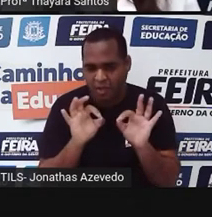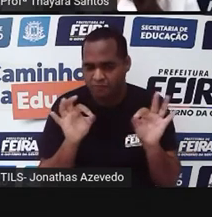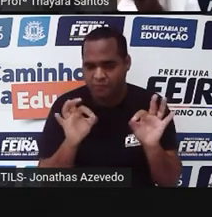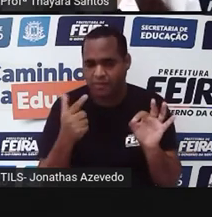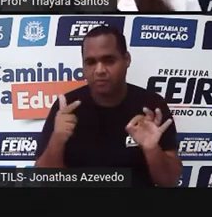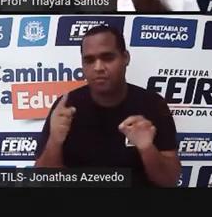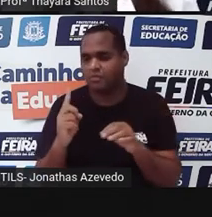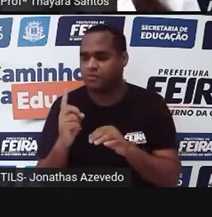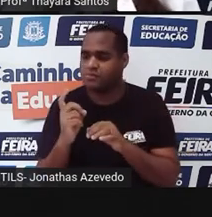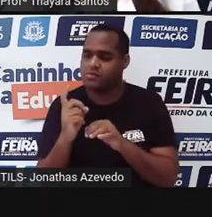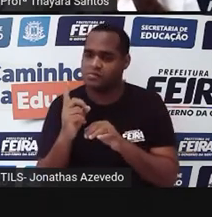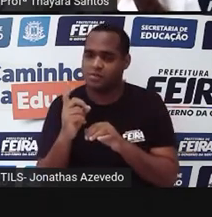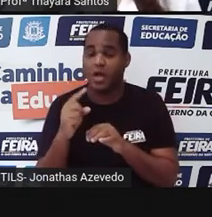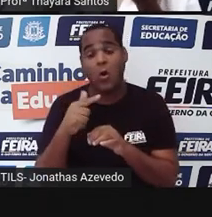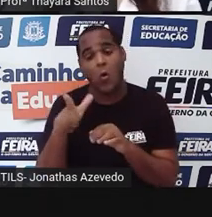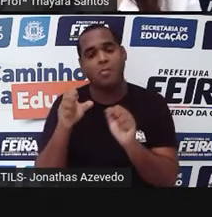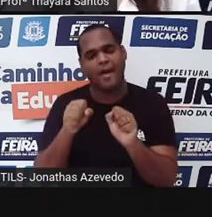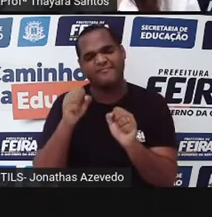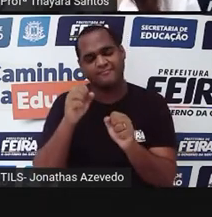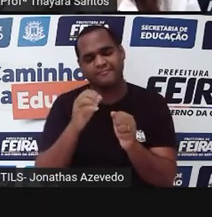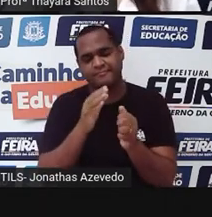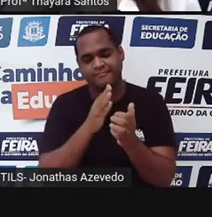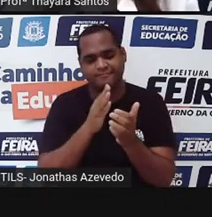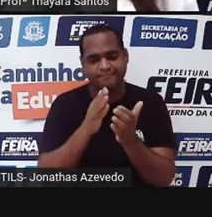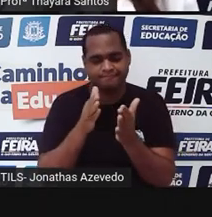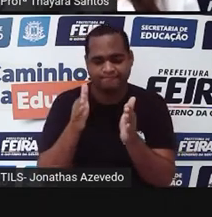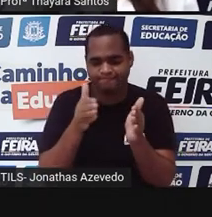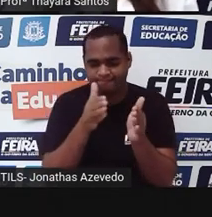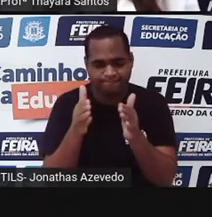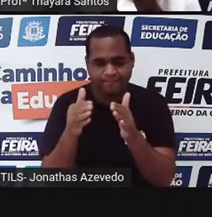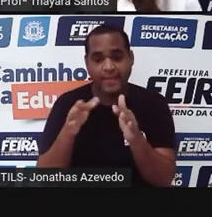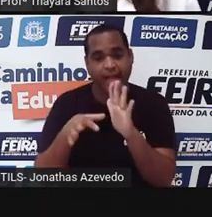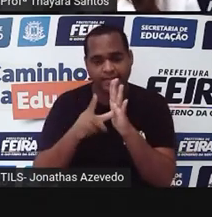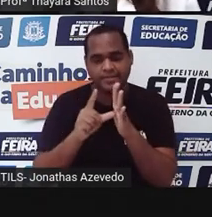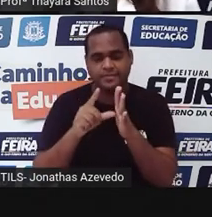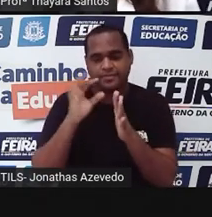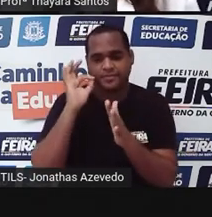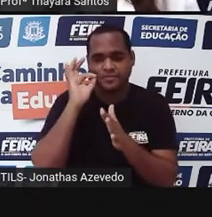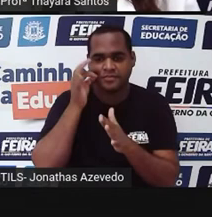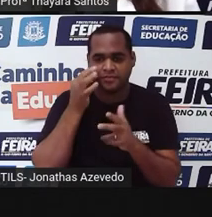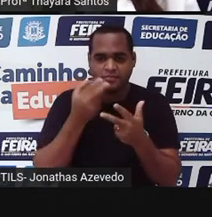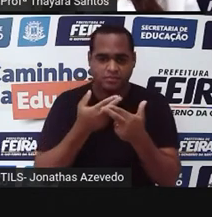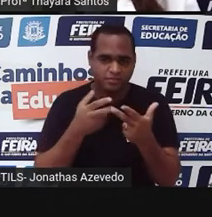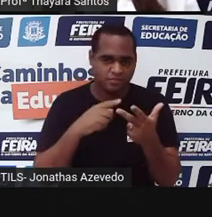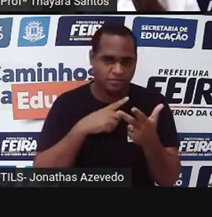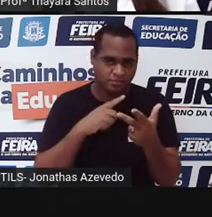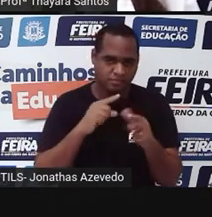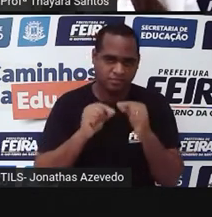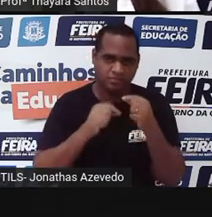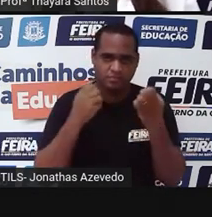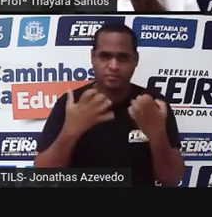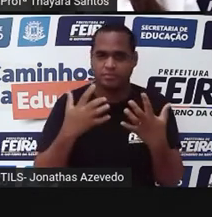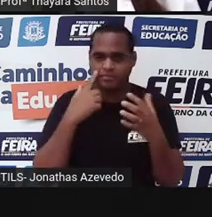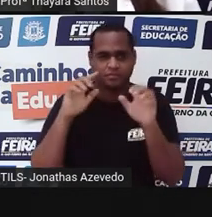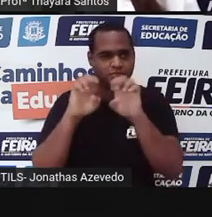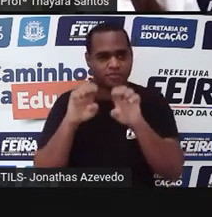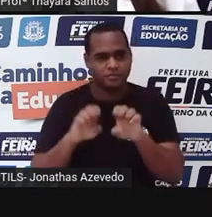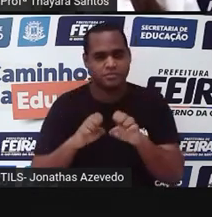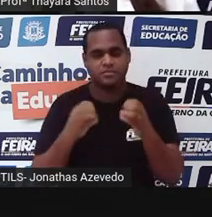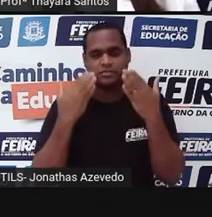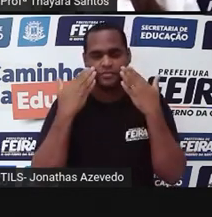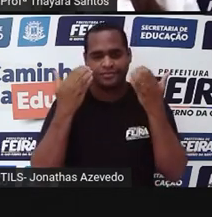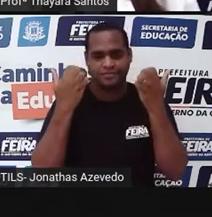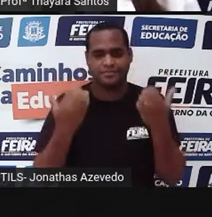indireto, passando por uma fase larval antes dele ser adulto. Aqui nesse esquema que eu coloquei pra vocês, está